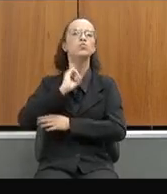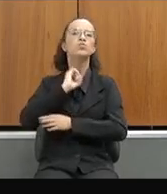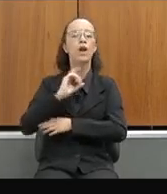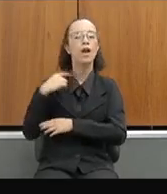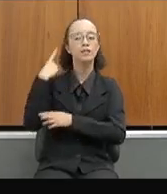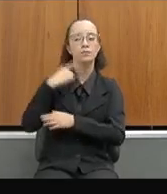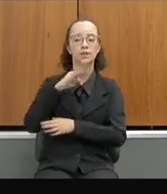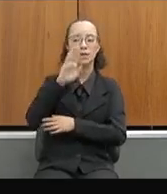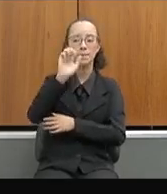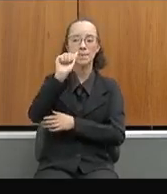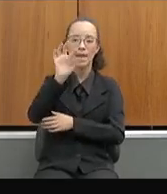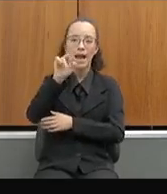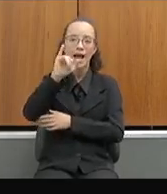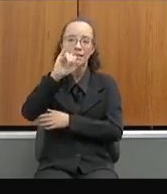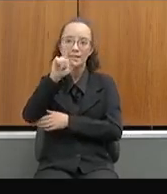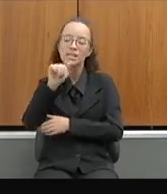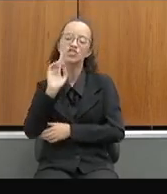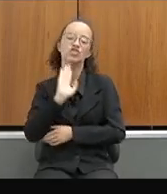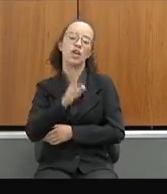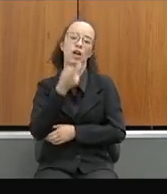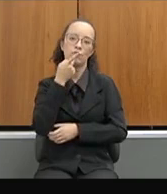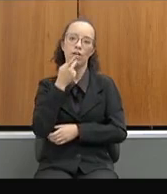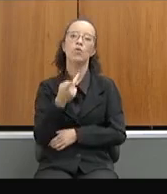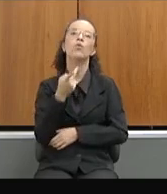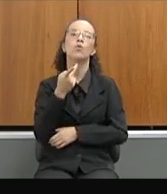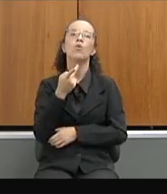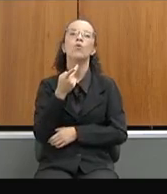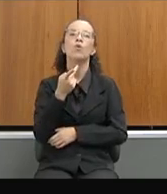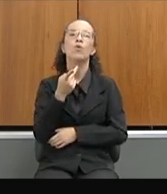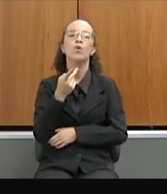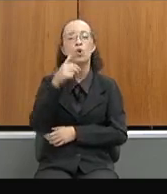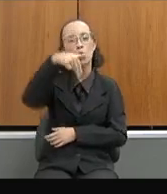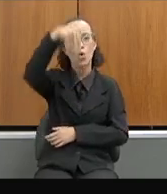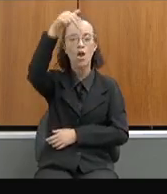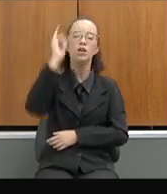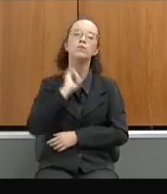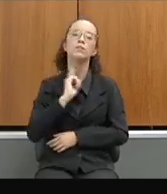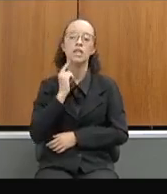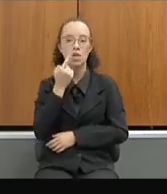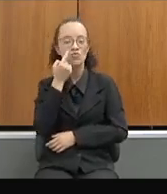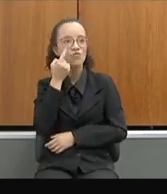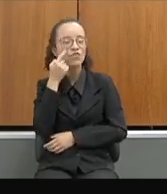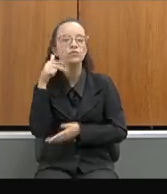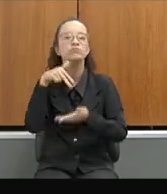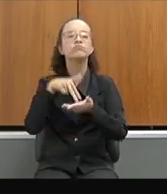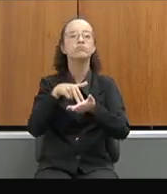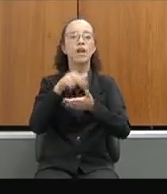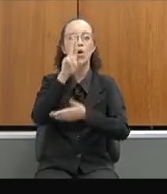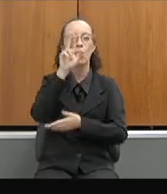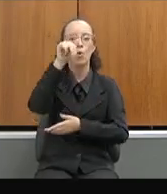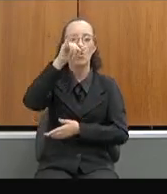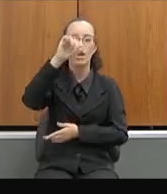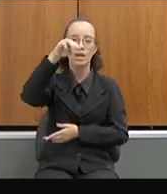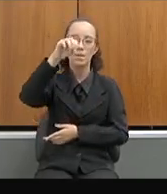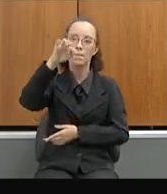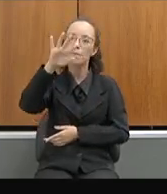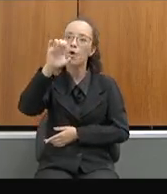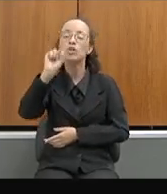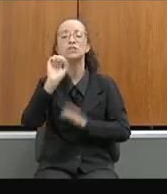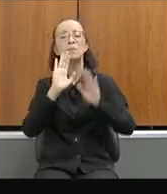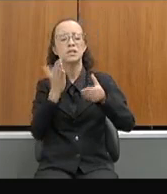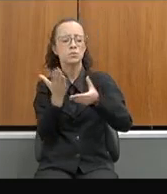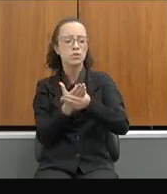deputada Beatriz Serqueira já falou, começou da região do Norte de Minas, acompanho muito a Unimontes, mas nesse processo